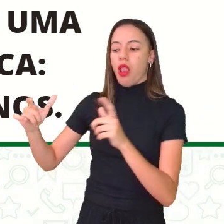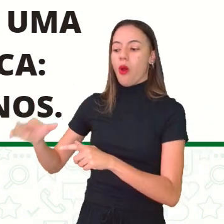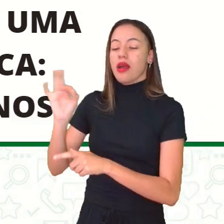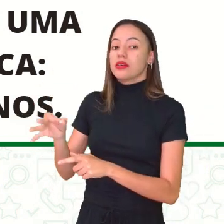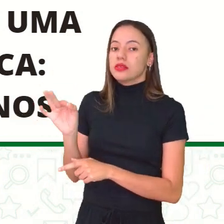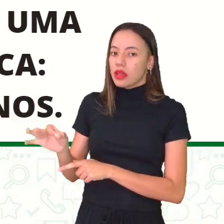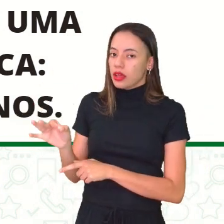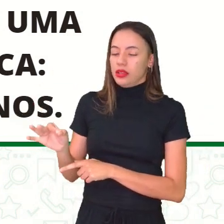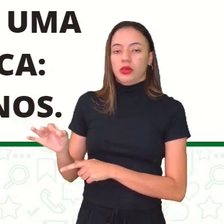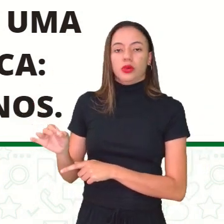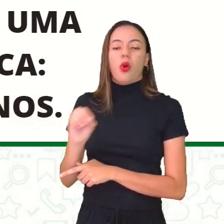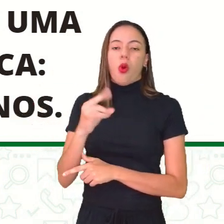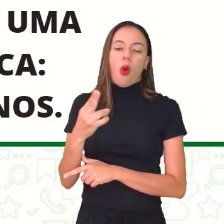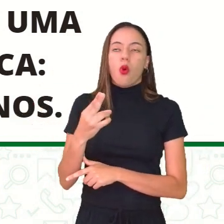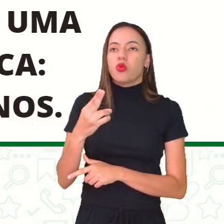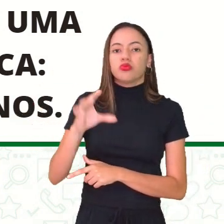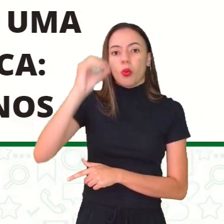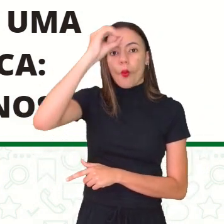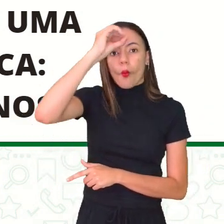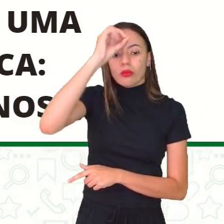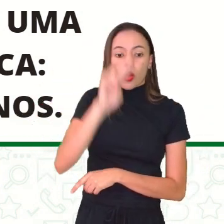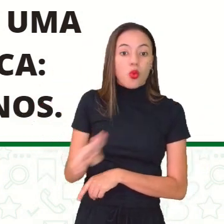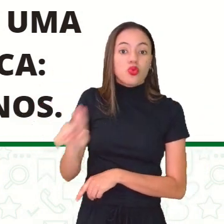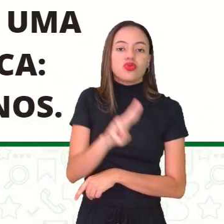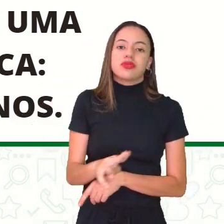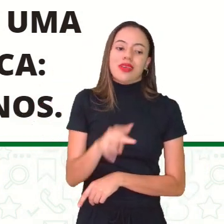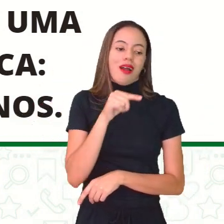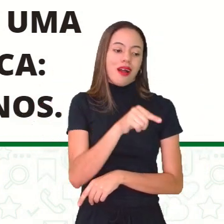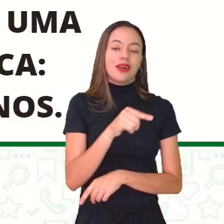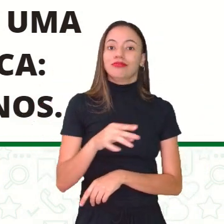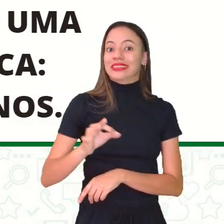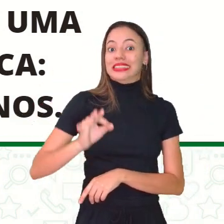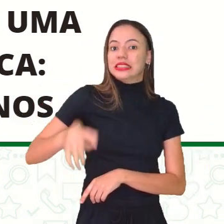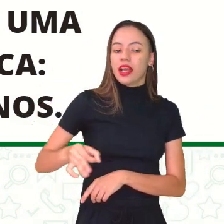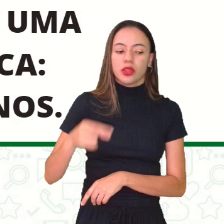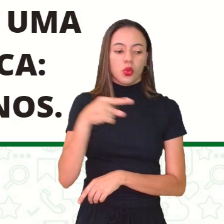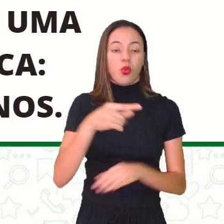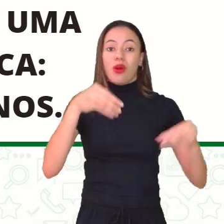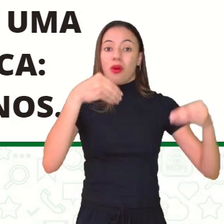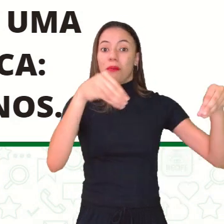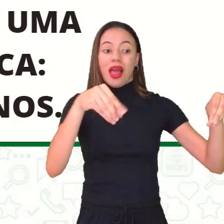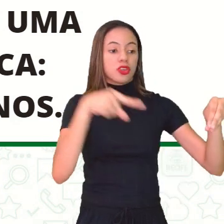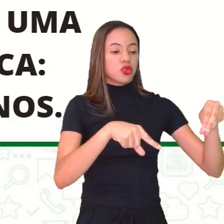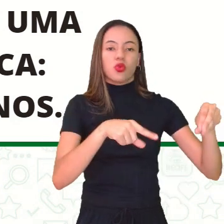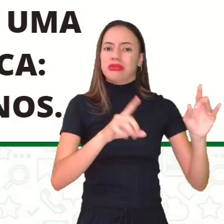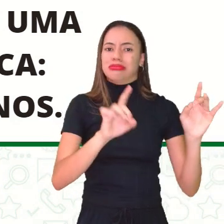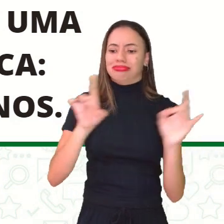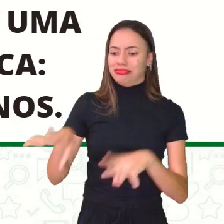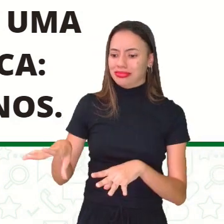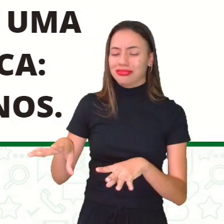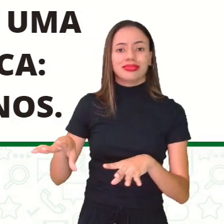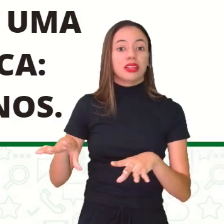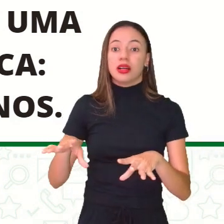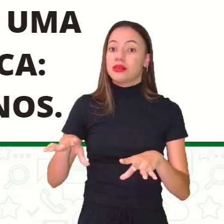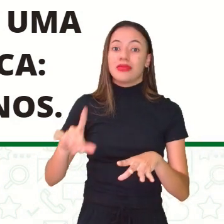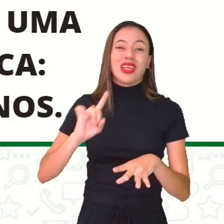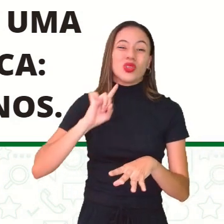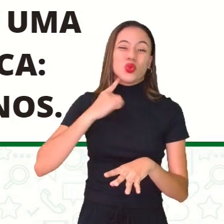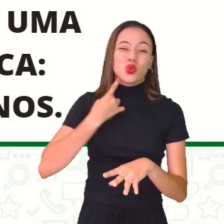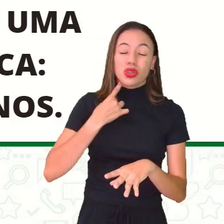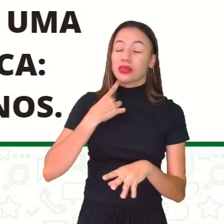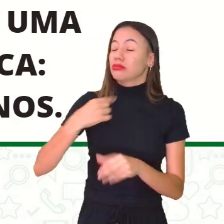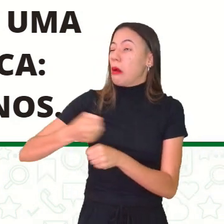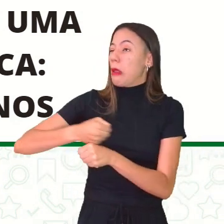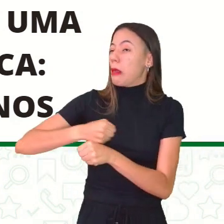não souber utilizar também corretamente, ela vai ficar aí no meio ambiente, poluindo por um bom